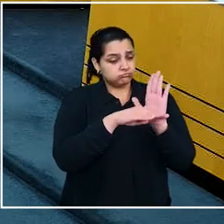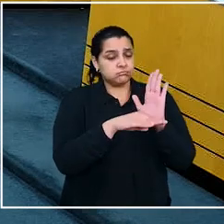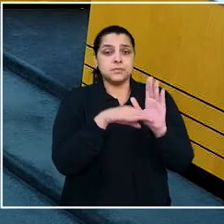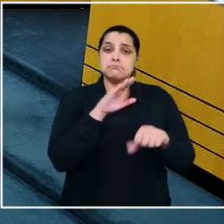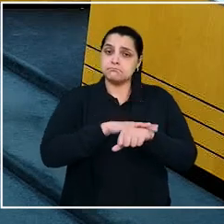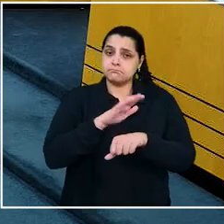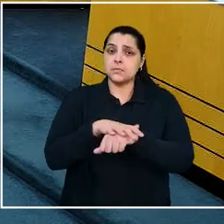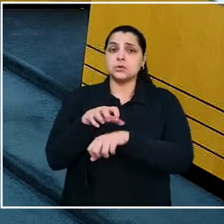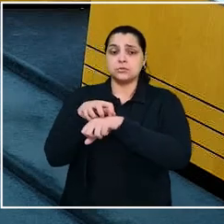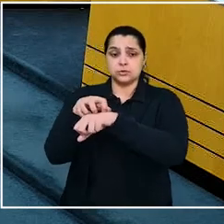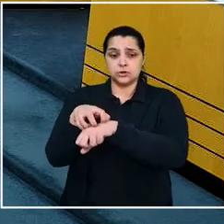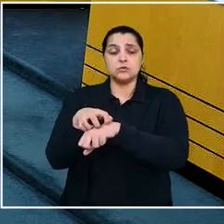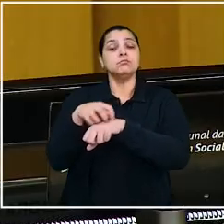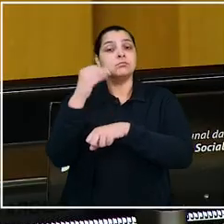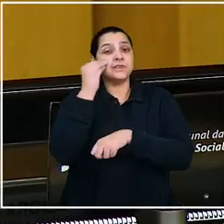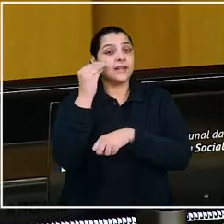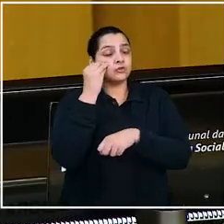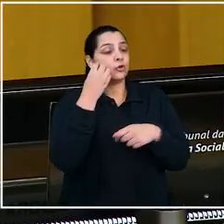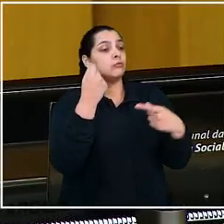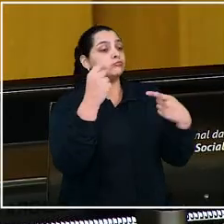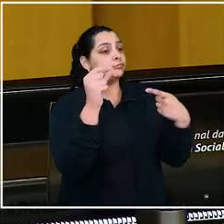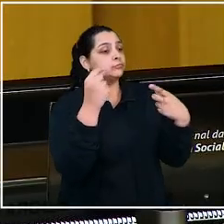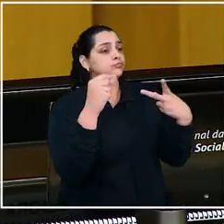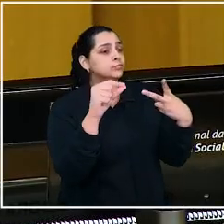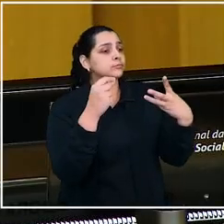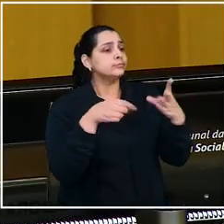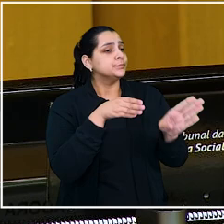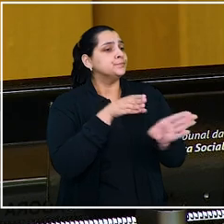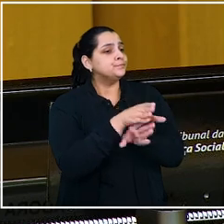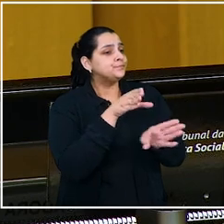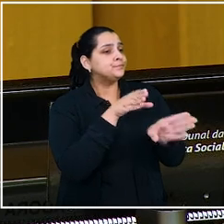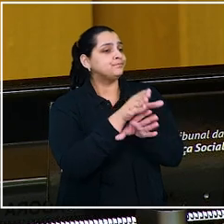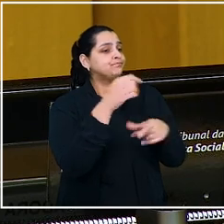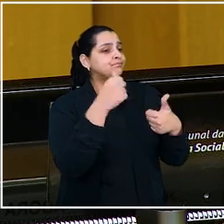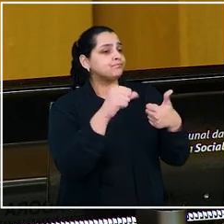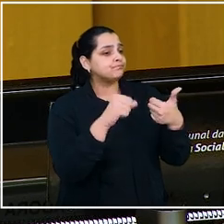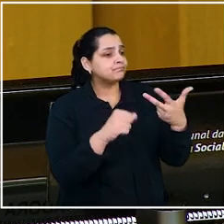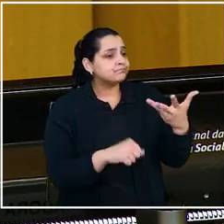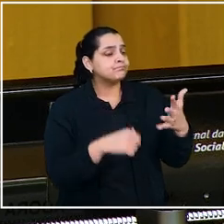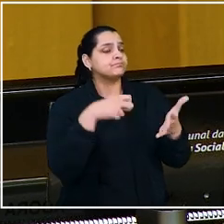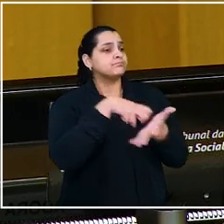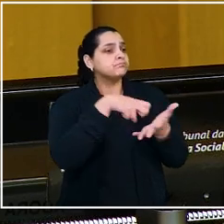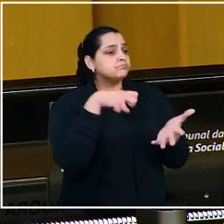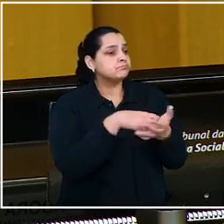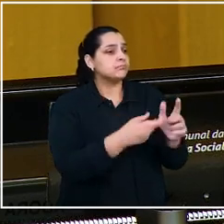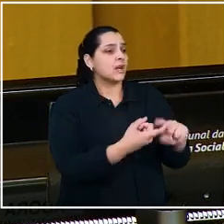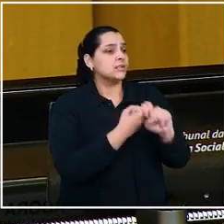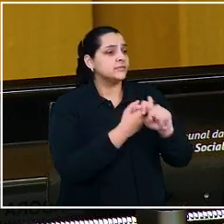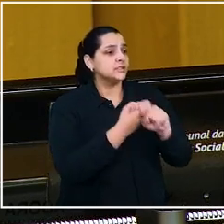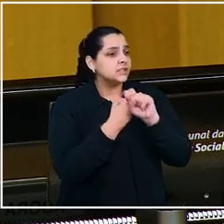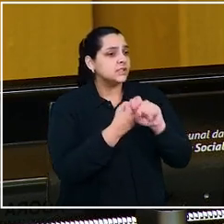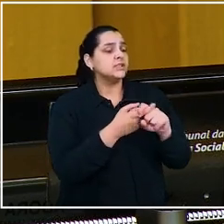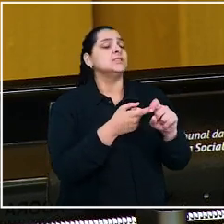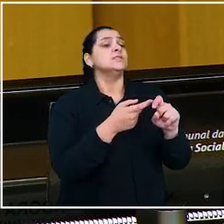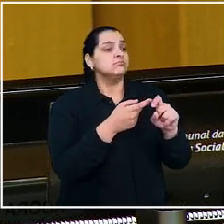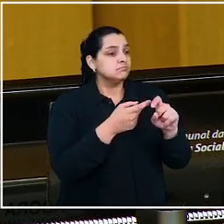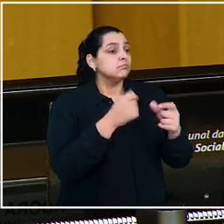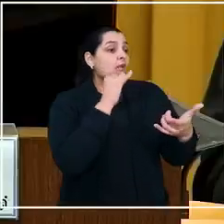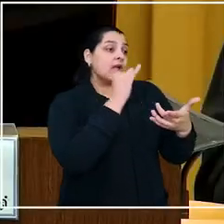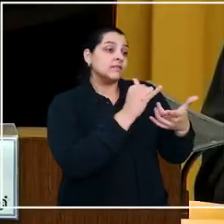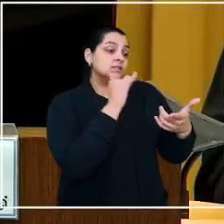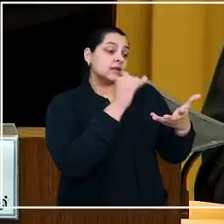aplicada pela transportadora, que tentou corrigir a conduta do motorista com as punições de advertência e